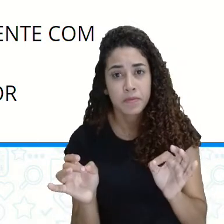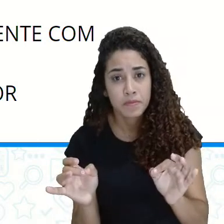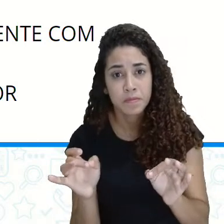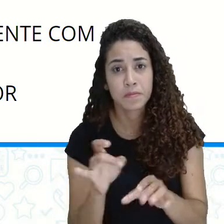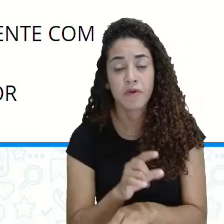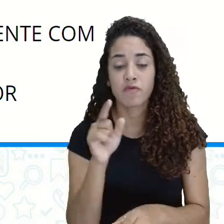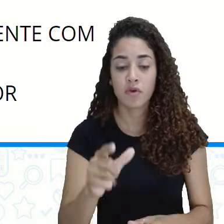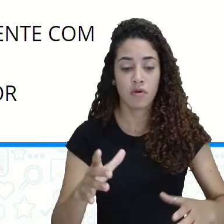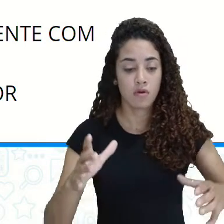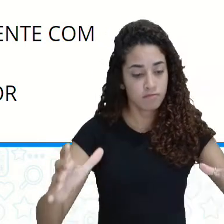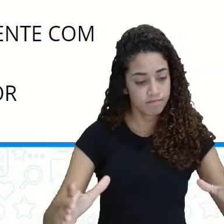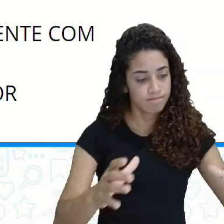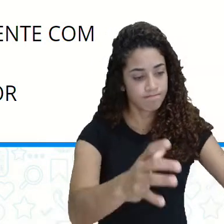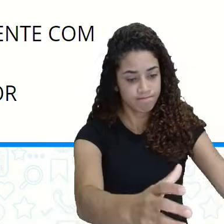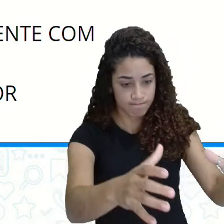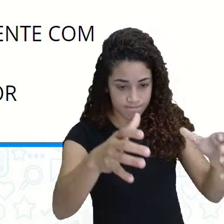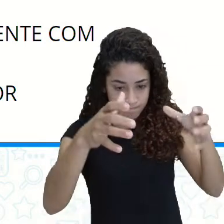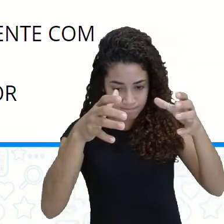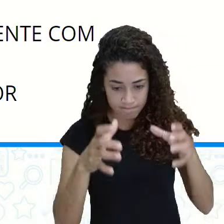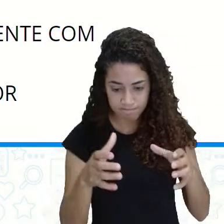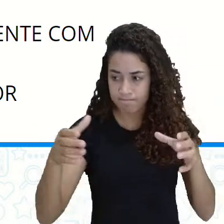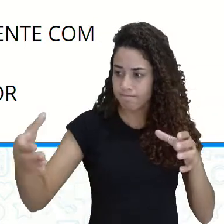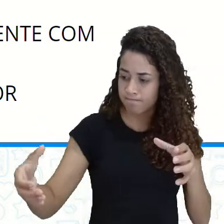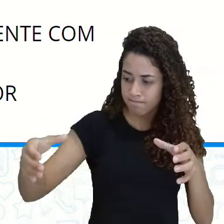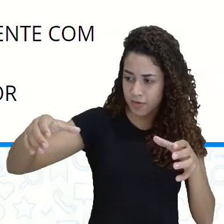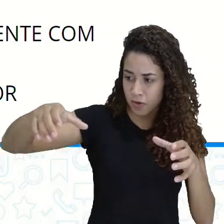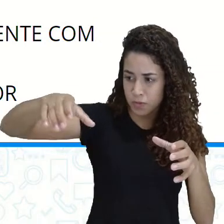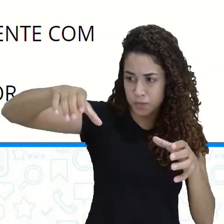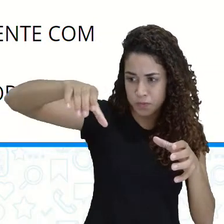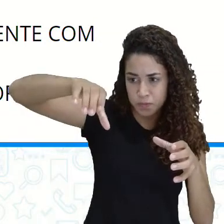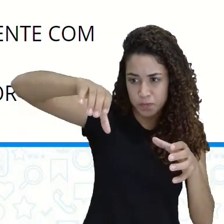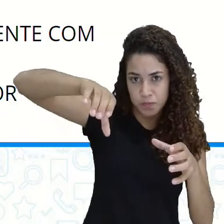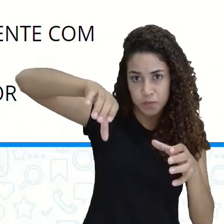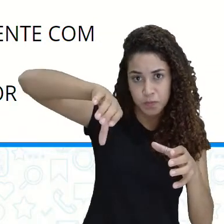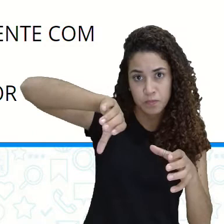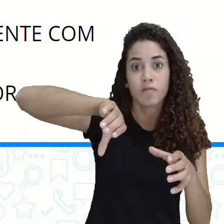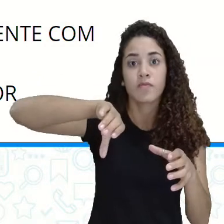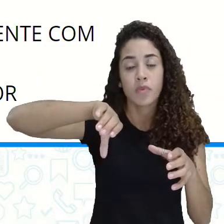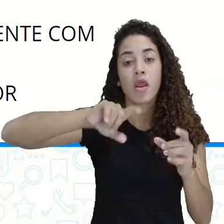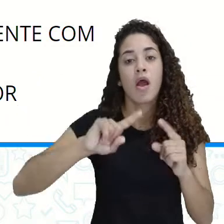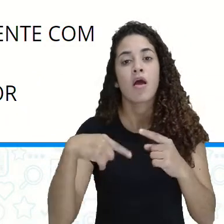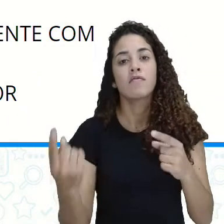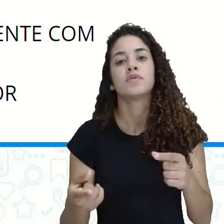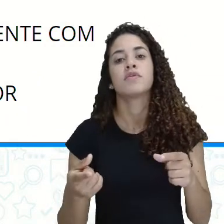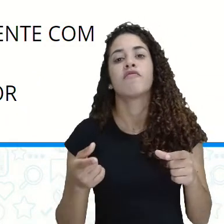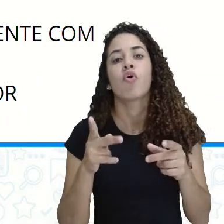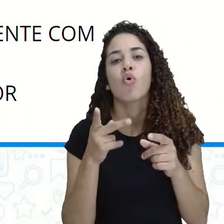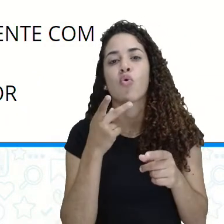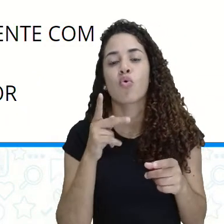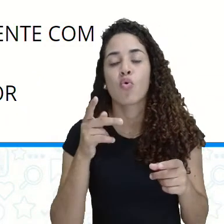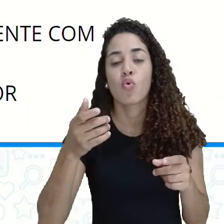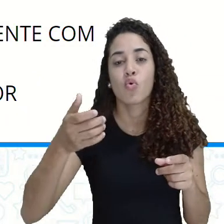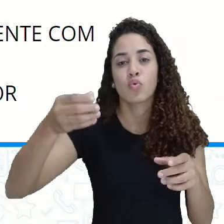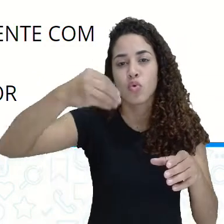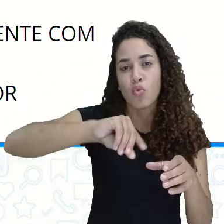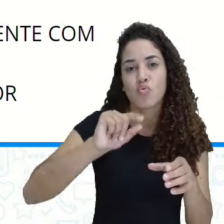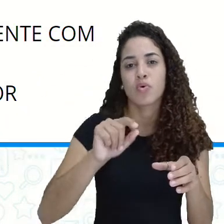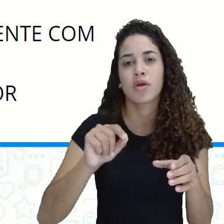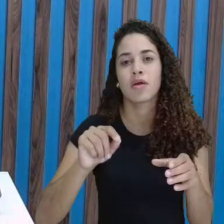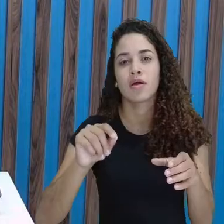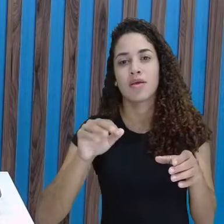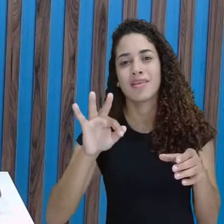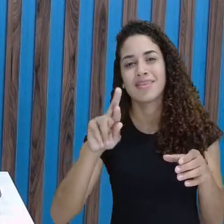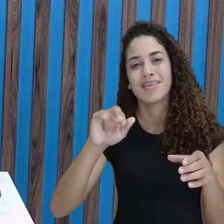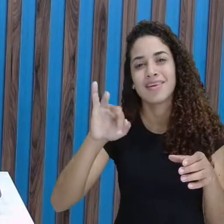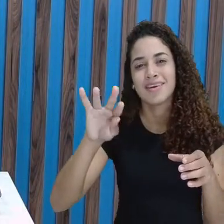despejar em uma tigela, tá? Ou em uma batedeira. E aí, você vai acrescentar a farinha de trigo e